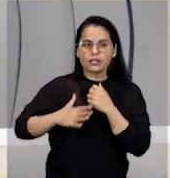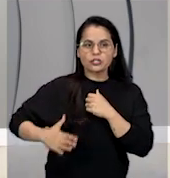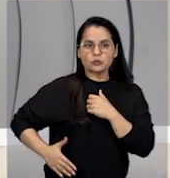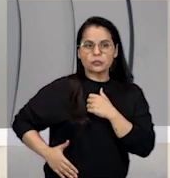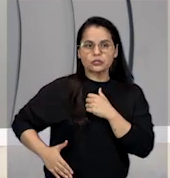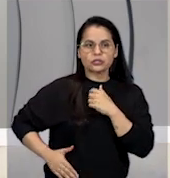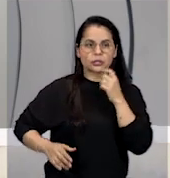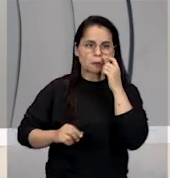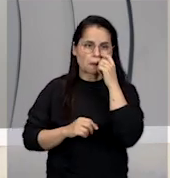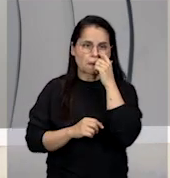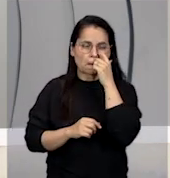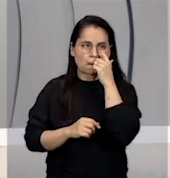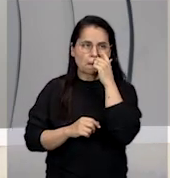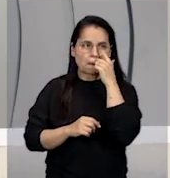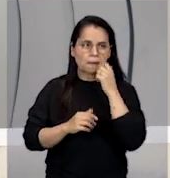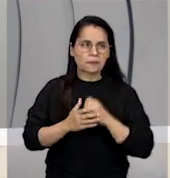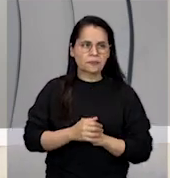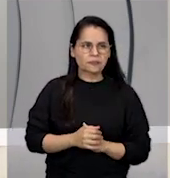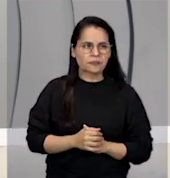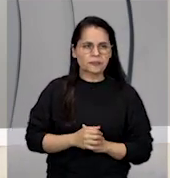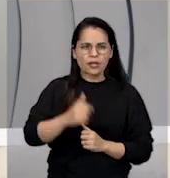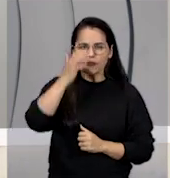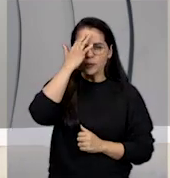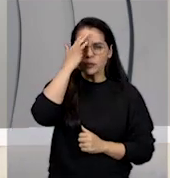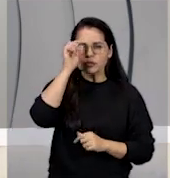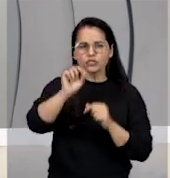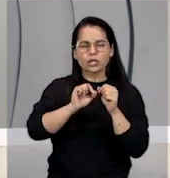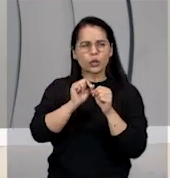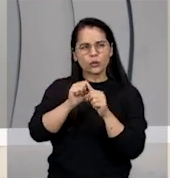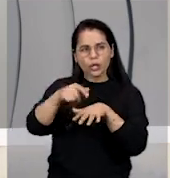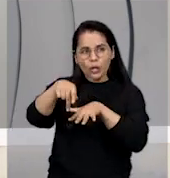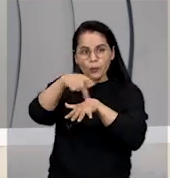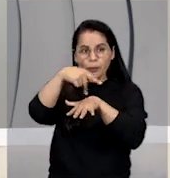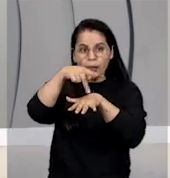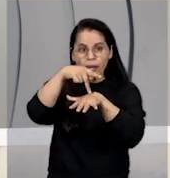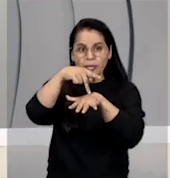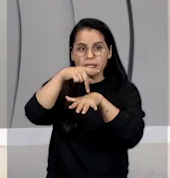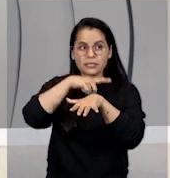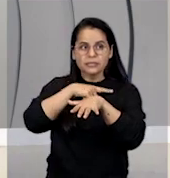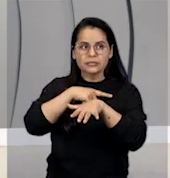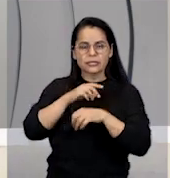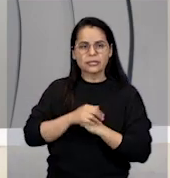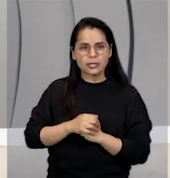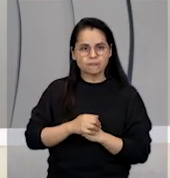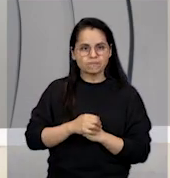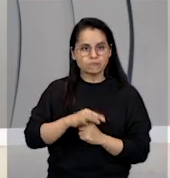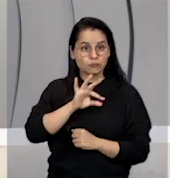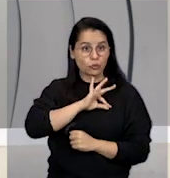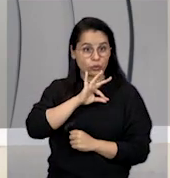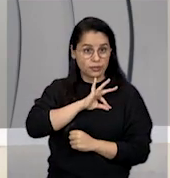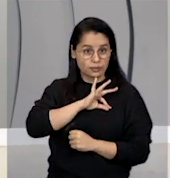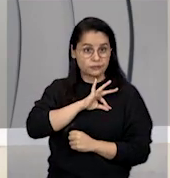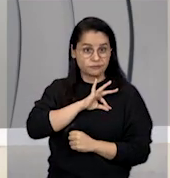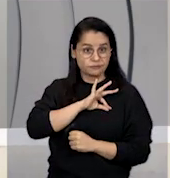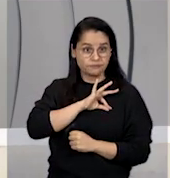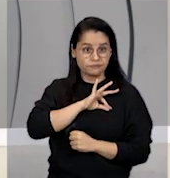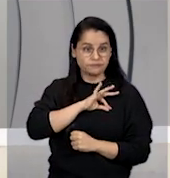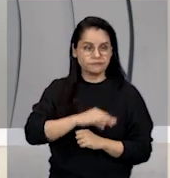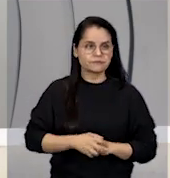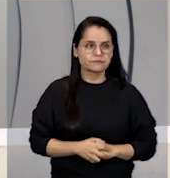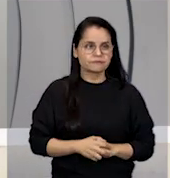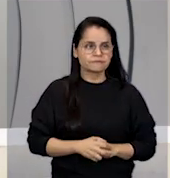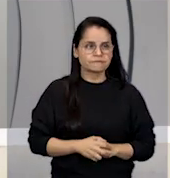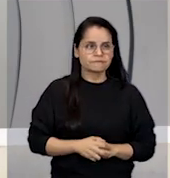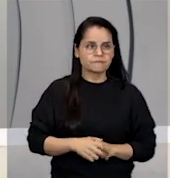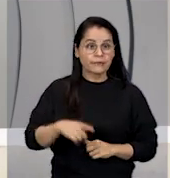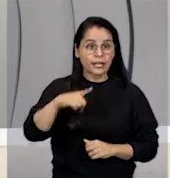Vamos imaginar o seguinte, vamos imaginar um país onde tenha uma polícia e